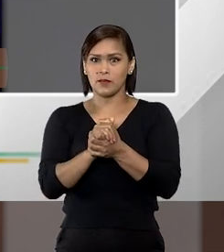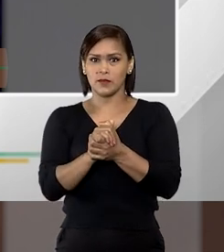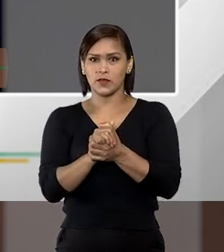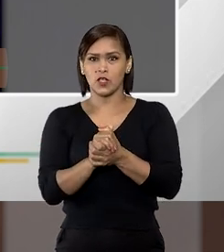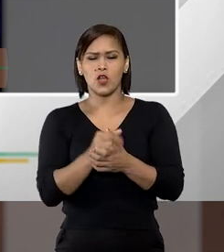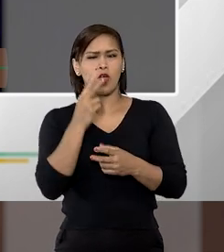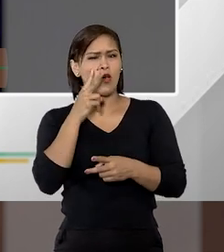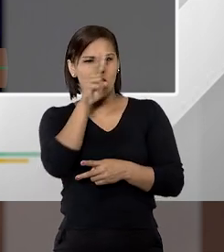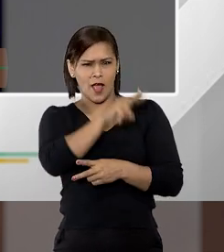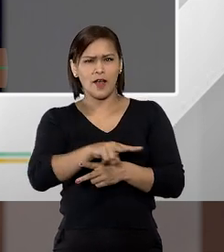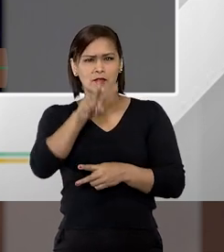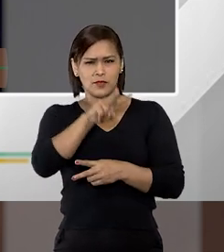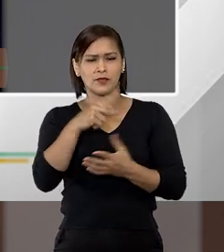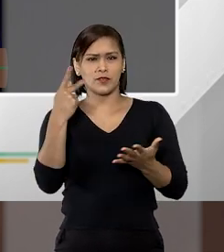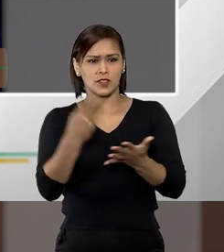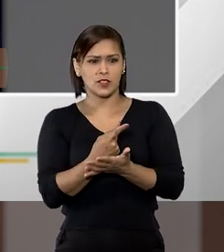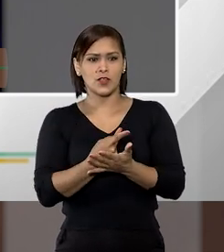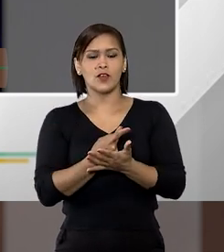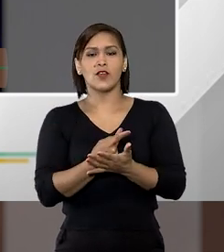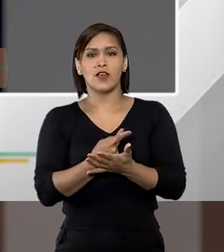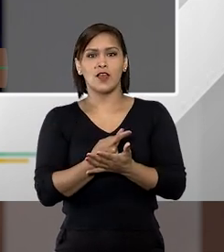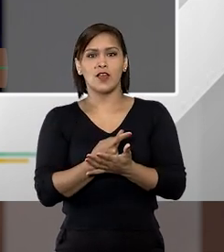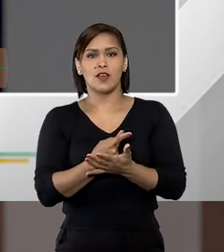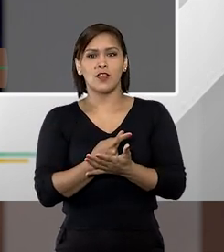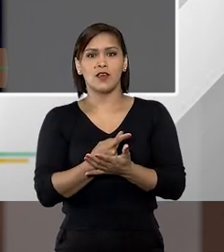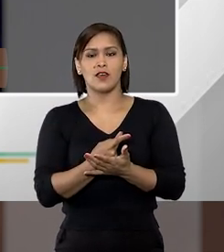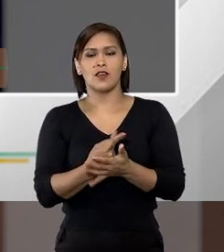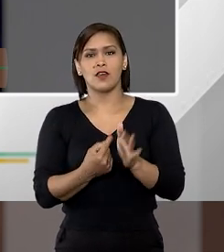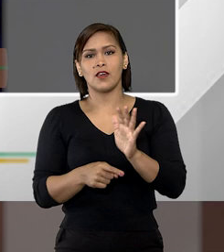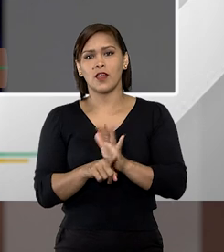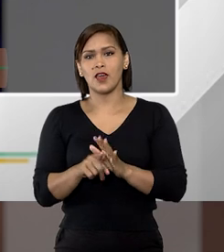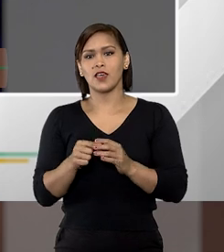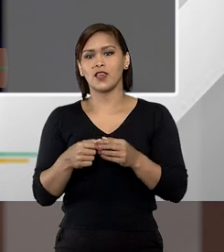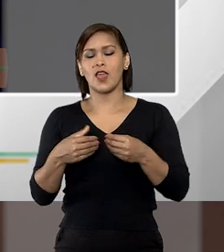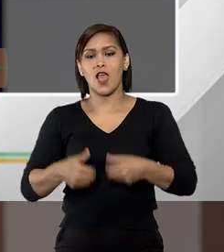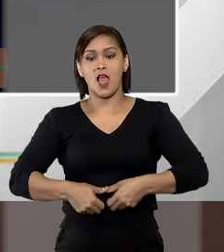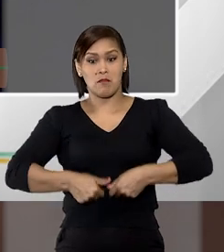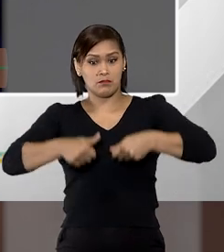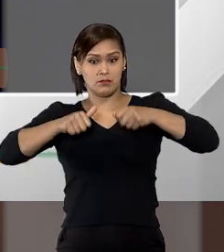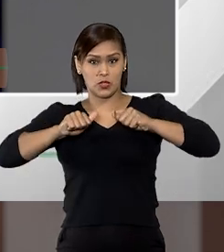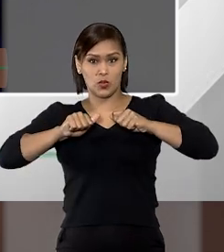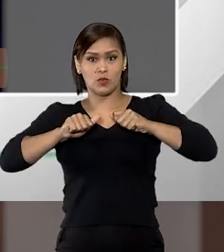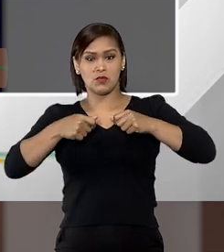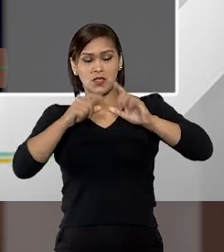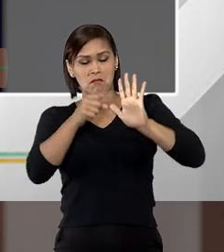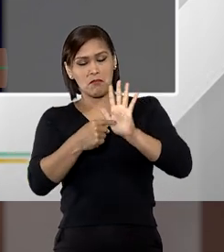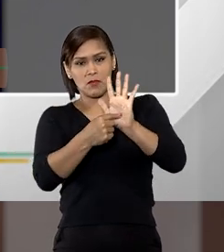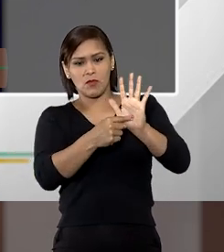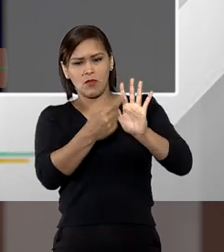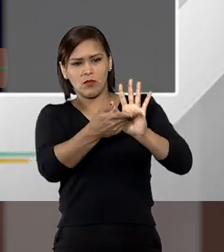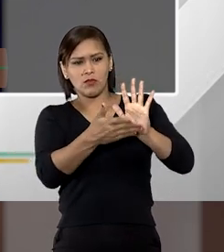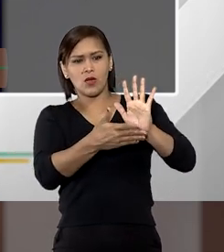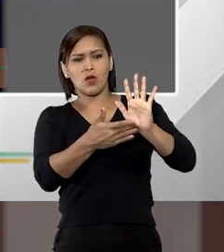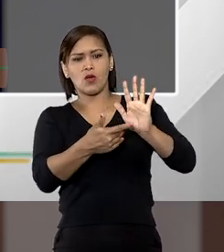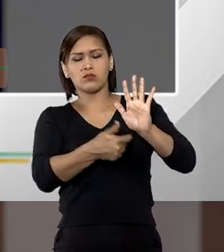o senhor está vendo isso aqui ela levanta a blusa dela assim na parte do abdômen